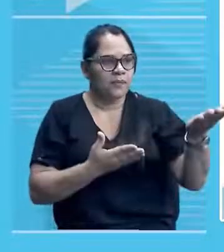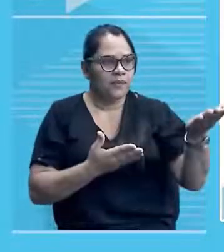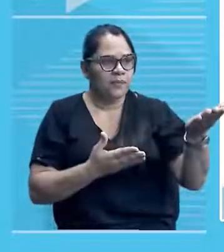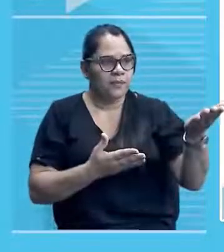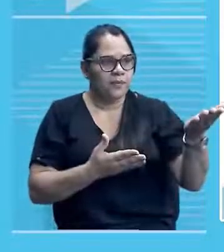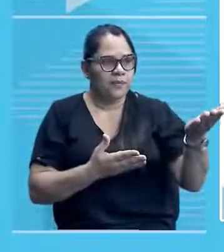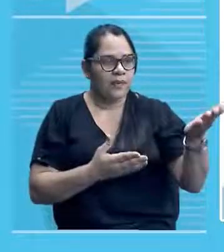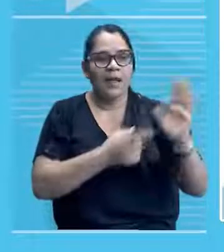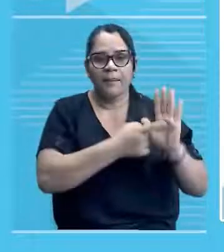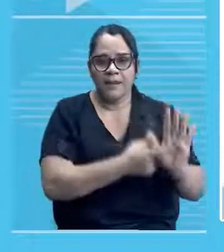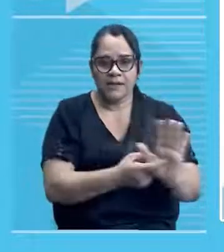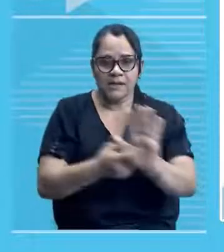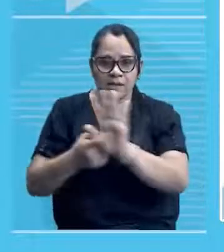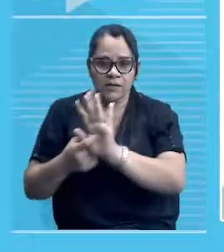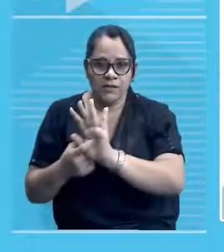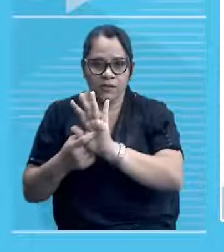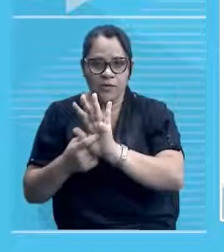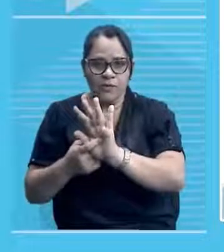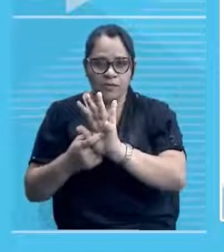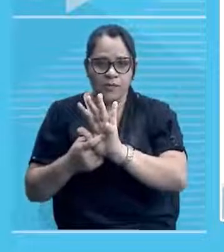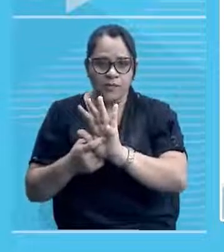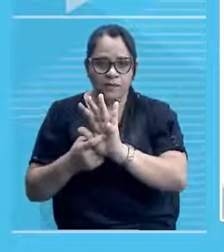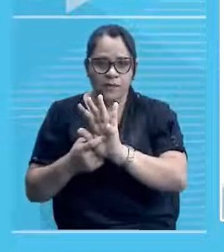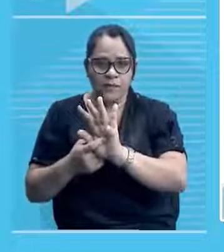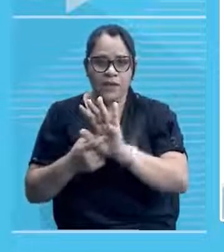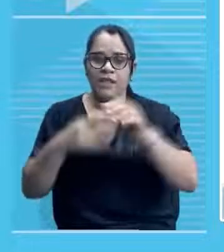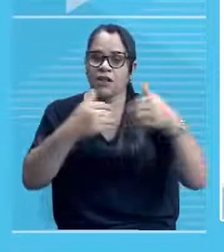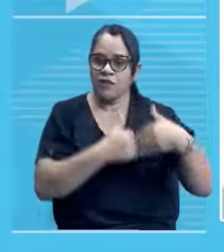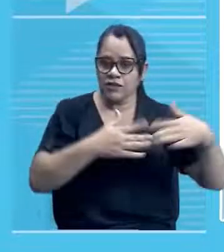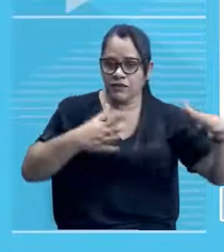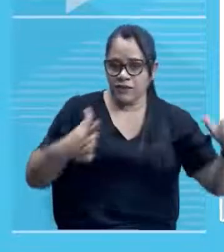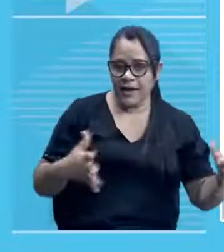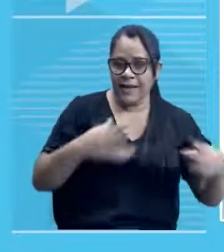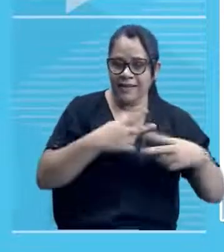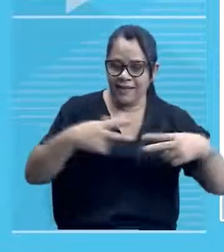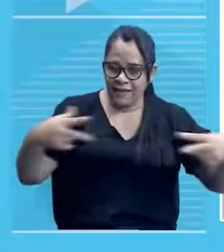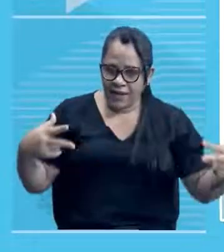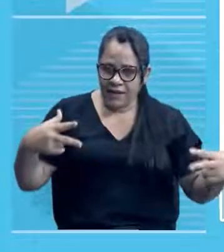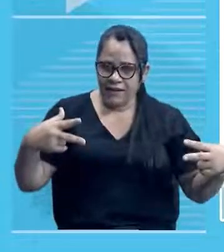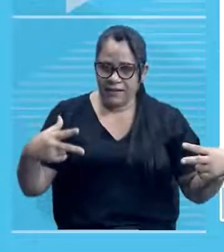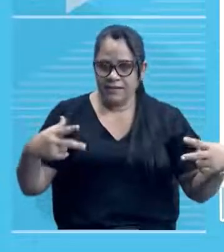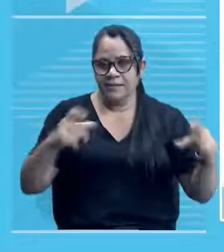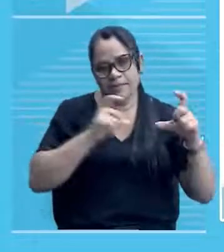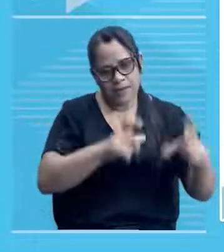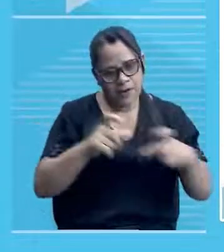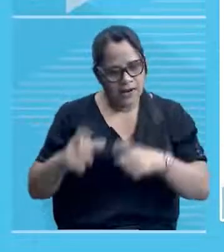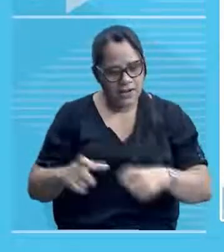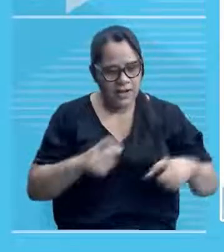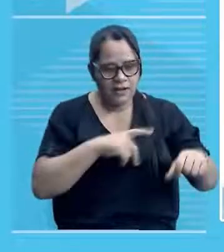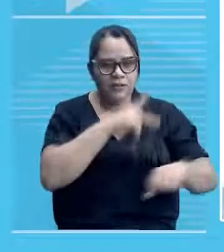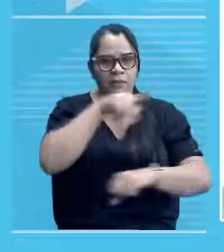Ela apresentou, né? Ela foi divulgada em outras partes do nosso país, ok? Alguma pergunta?